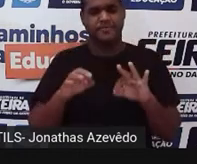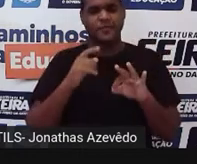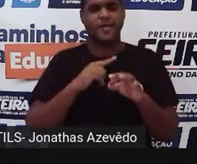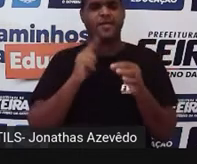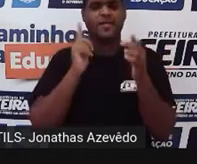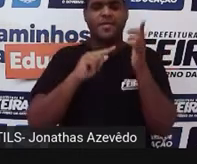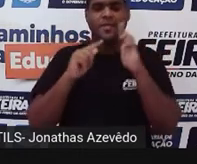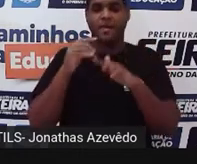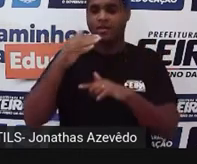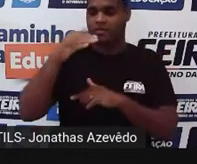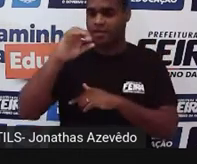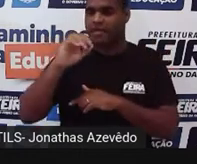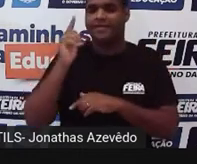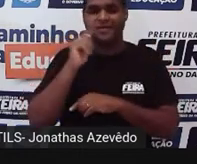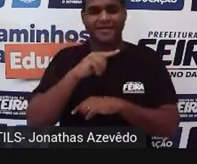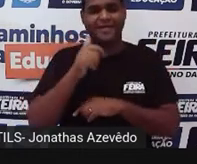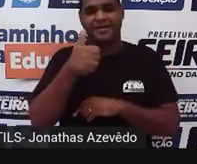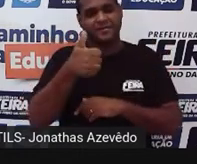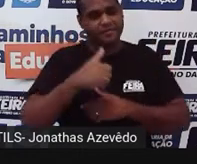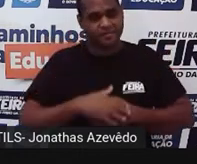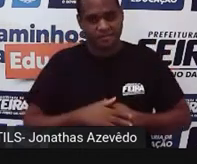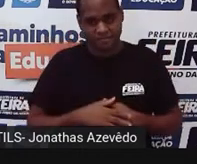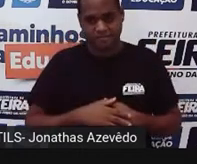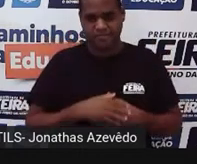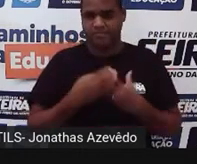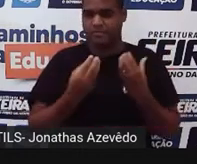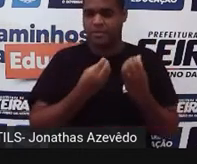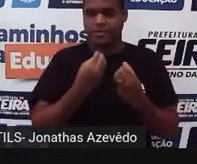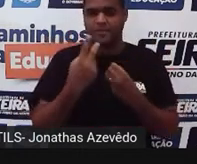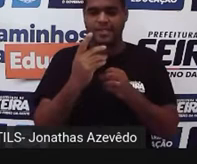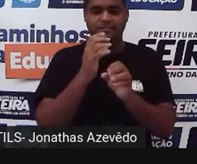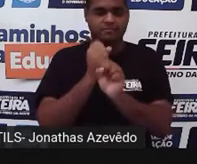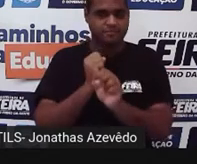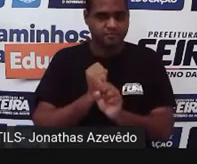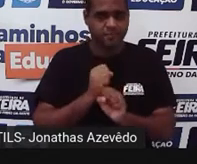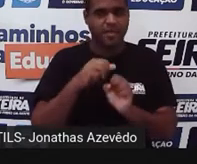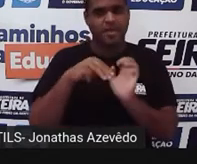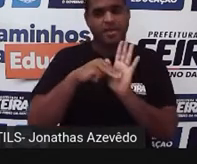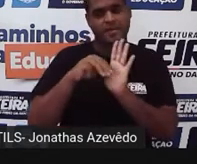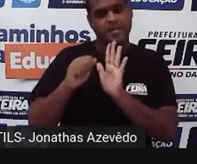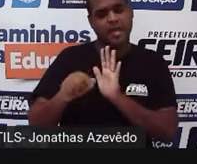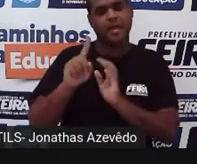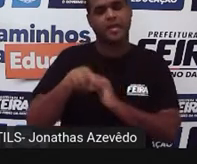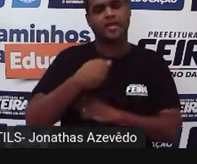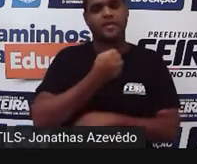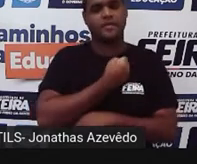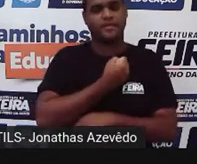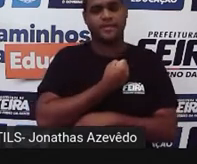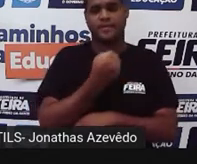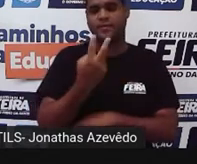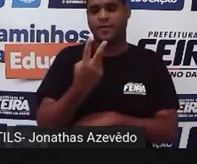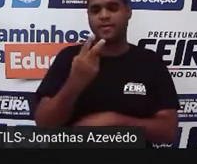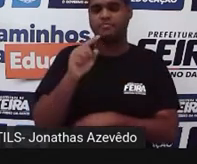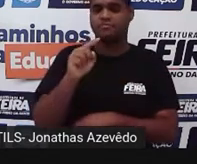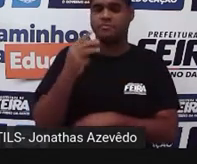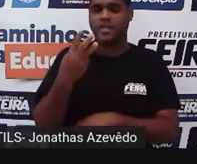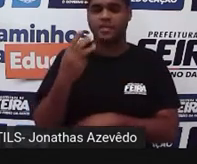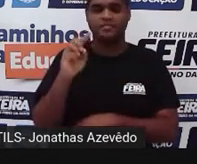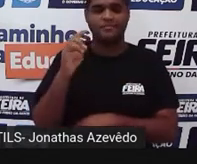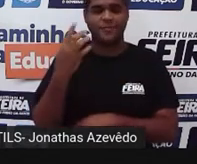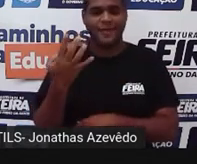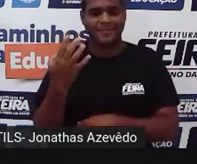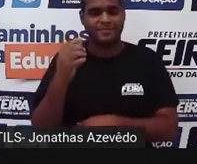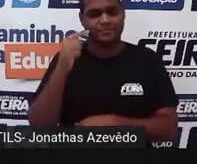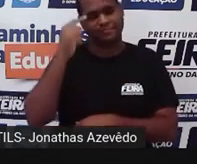aceitou. Nota 10. Como é que a gente faz esse cálculo da média aritmética com esses números? 2, 3 e 4. Vamos